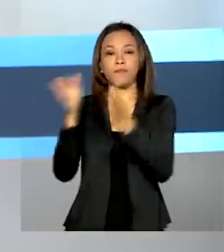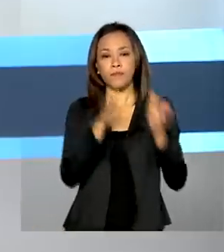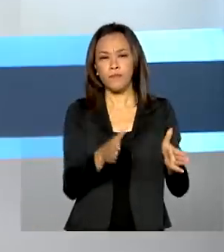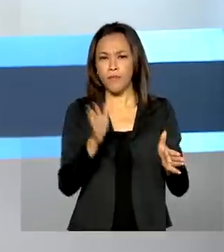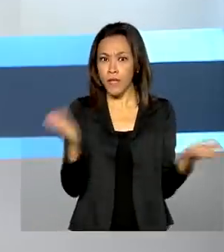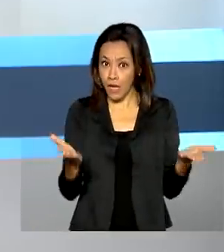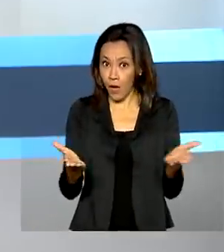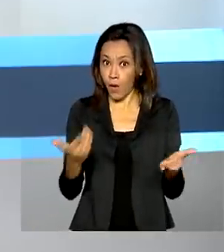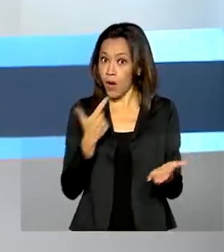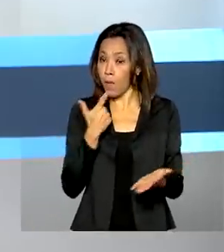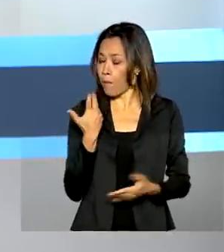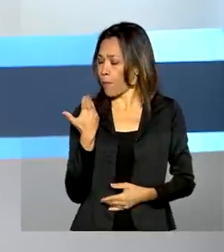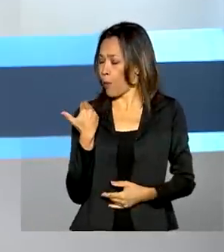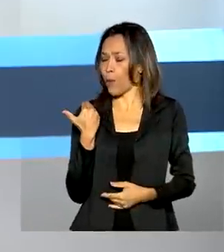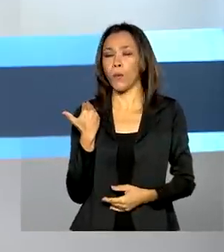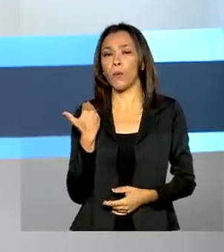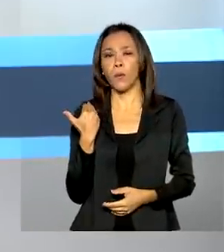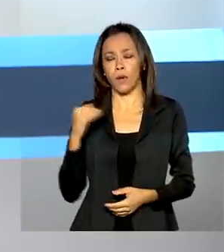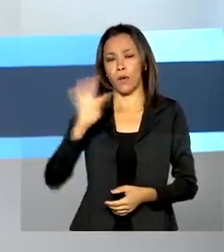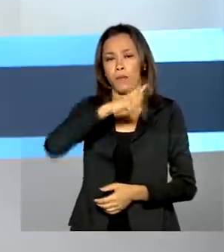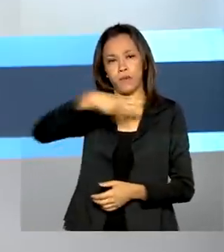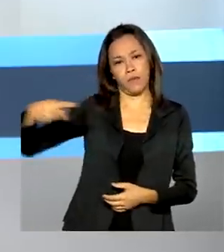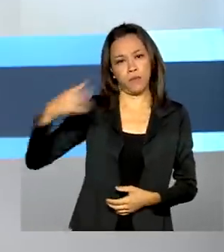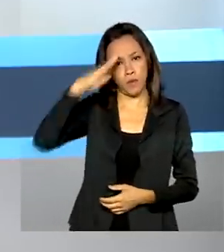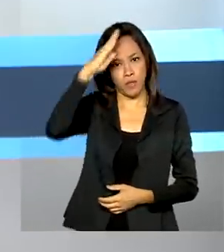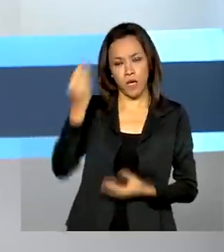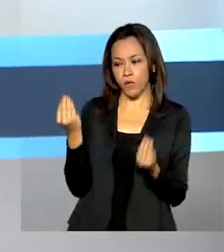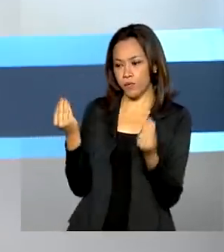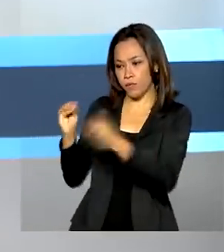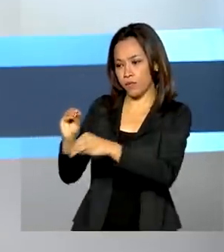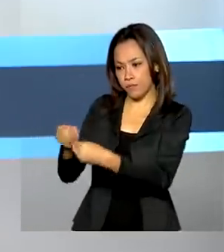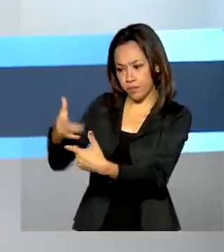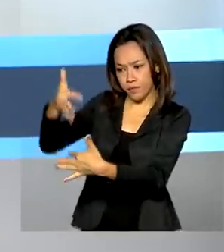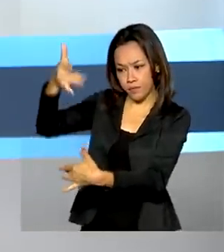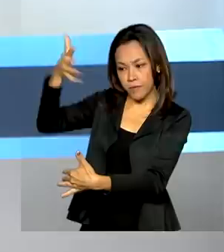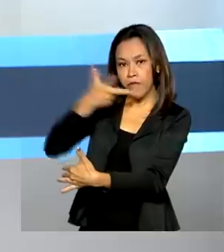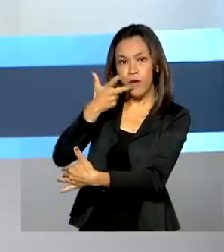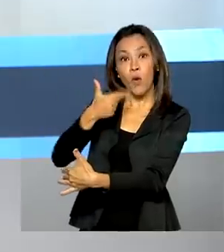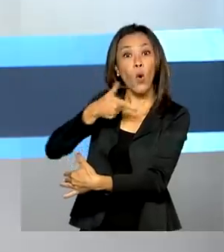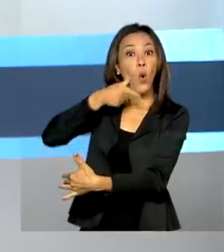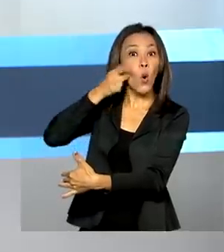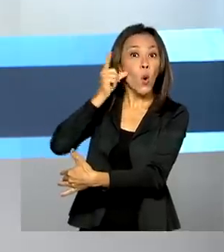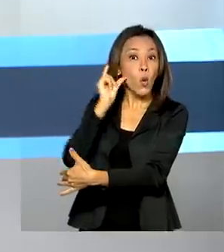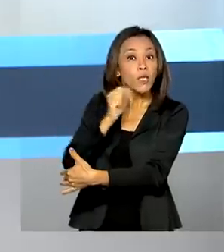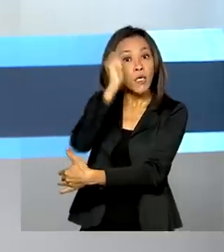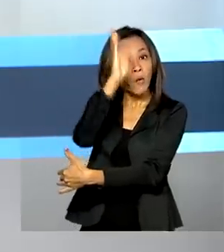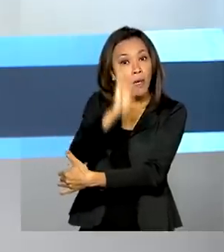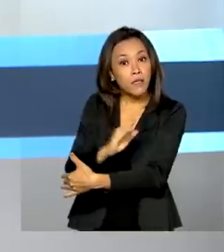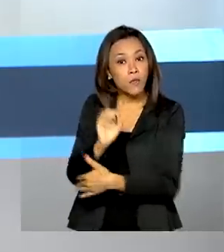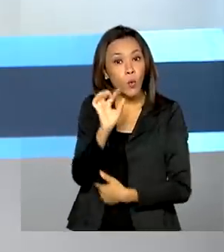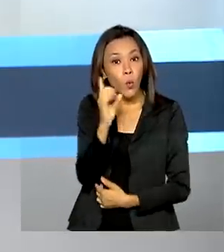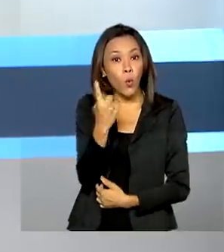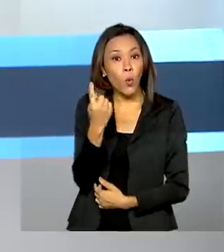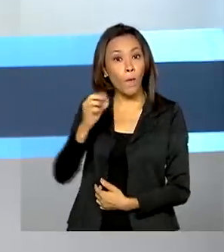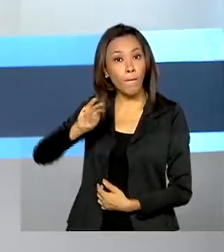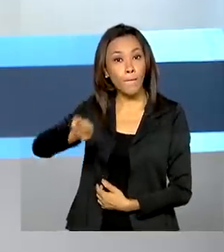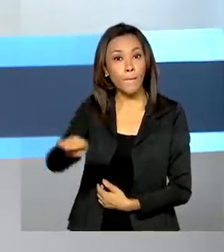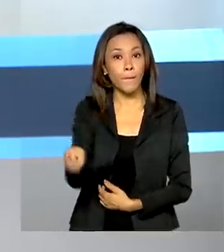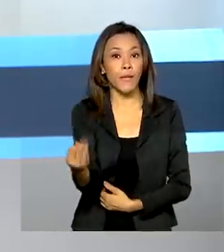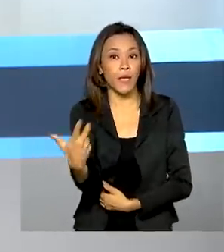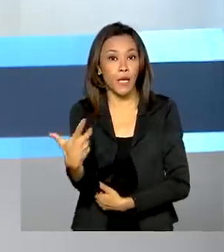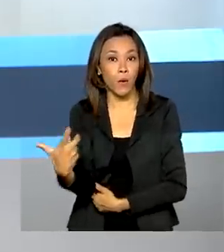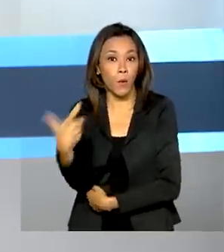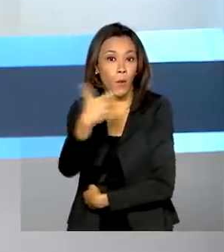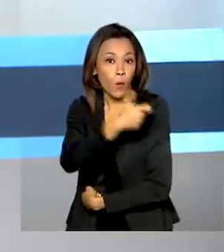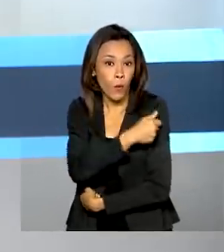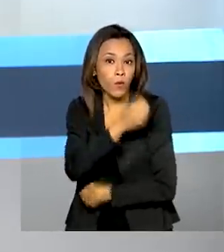agora há pouco, pelas redes sociais, o presidente Jair Bolsonaro confirmou que ontem o Brasil atingiu a marca de 1 milhão de doses de vacina